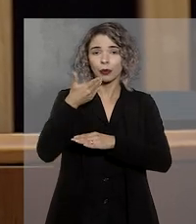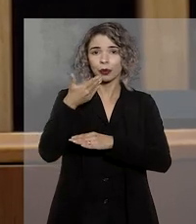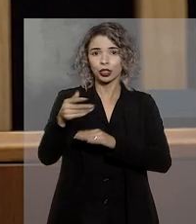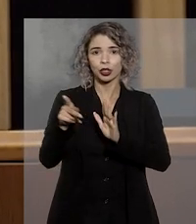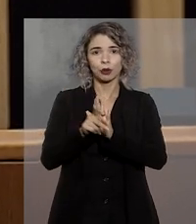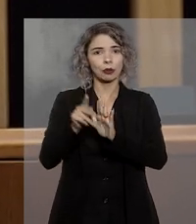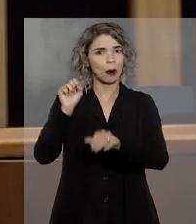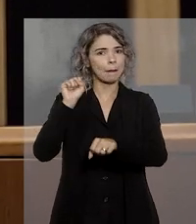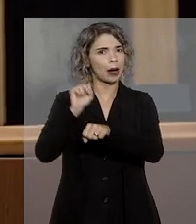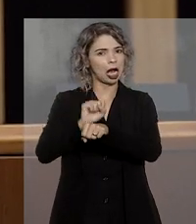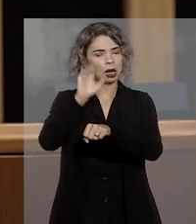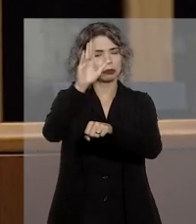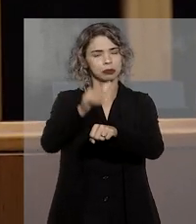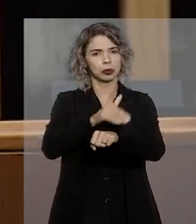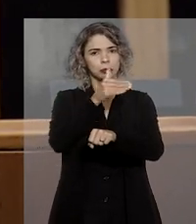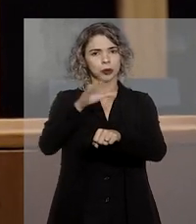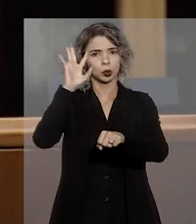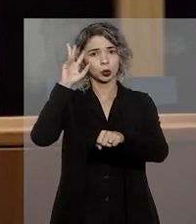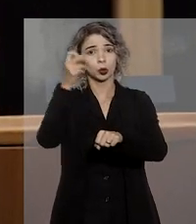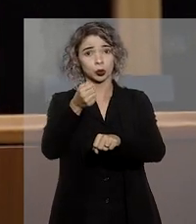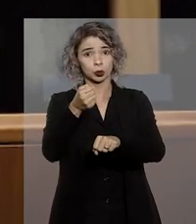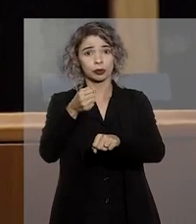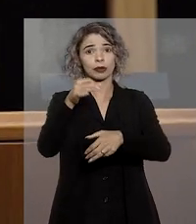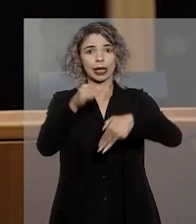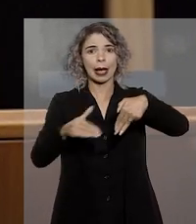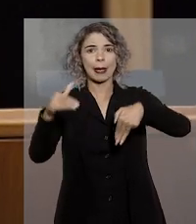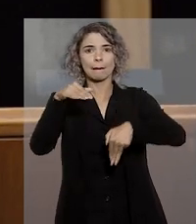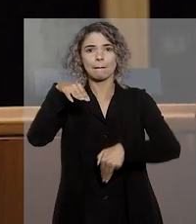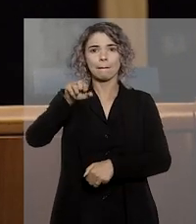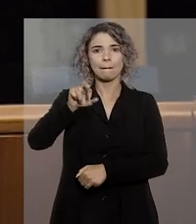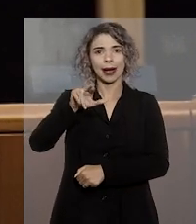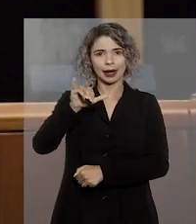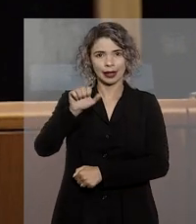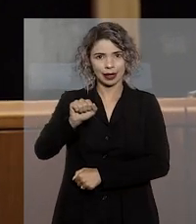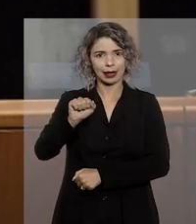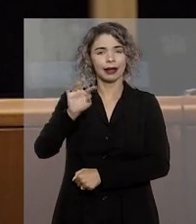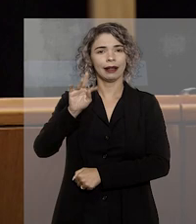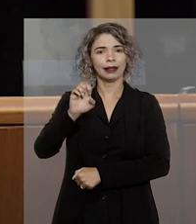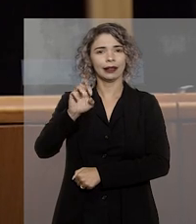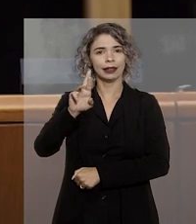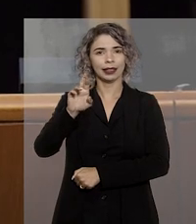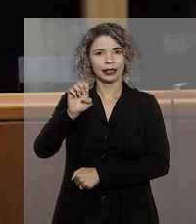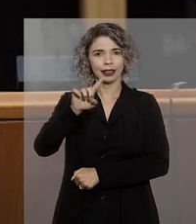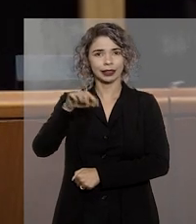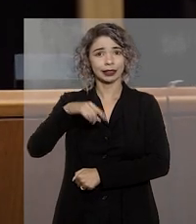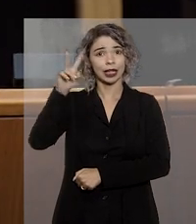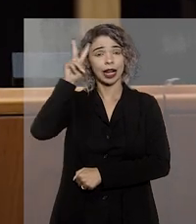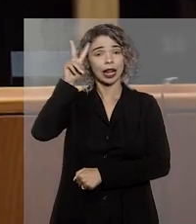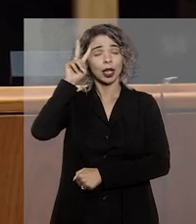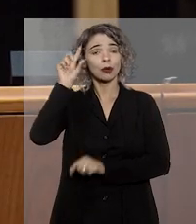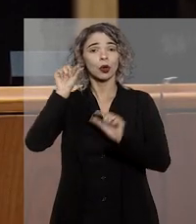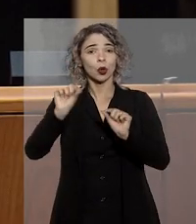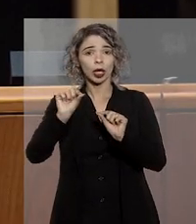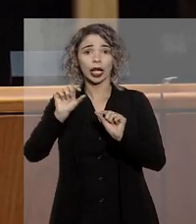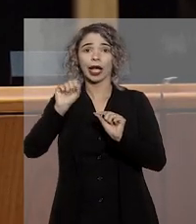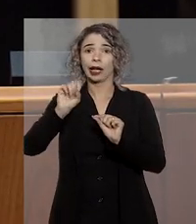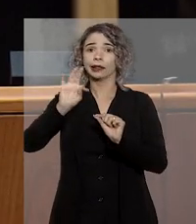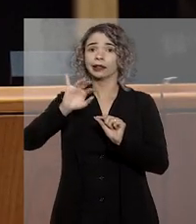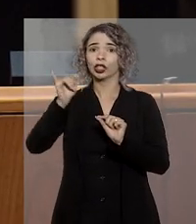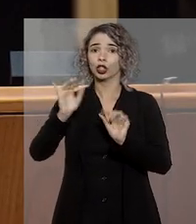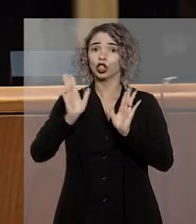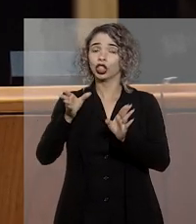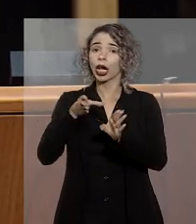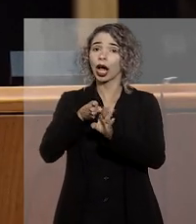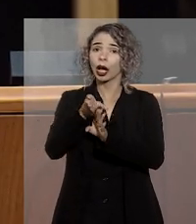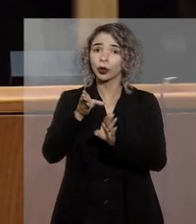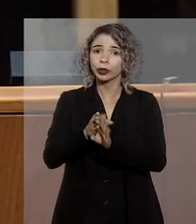União e da agência para suspender essa decisão, a ministra Maria Tereza de Assis Moura lembrou que a Corte Especial do STJ já